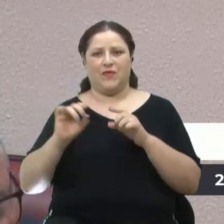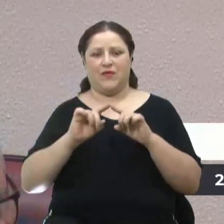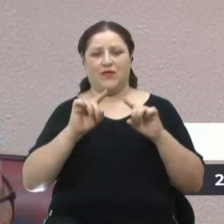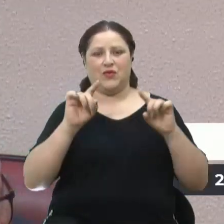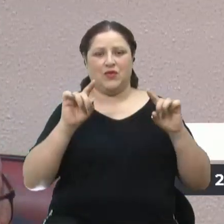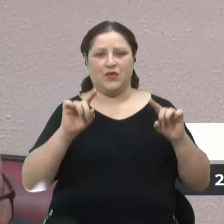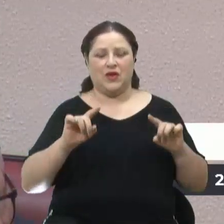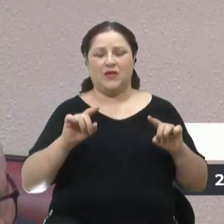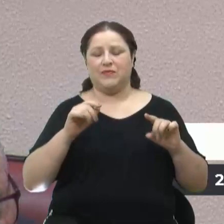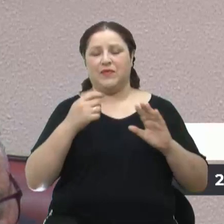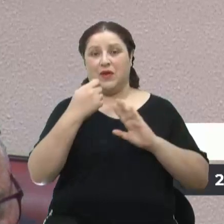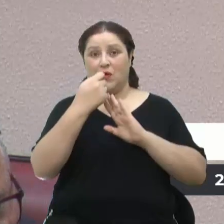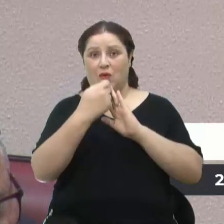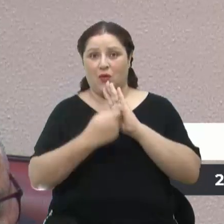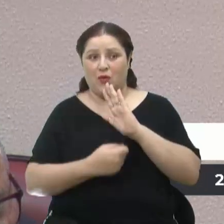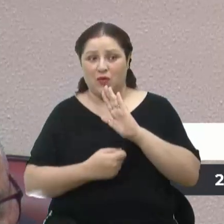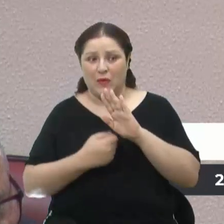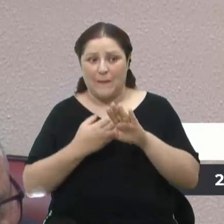assumem.